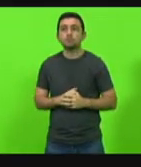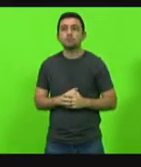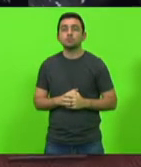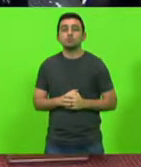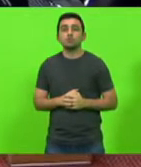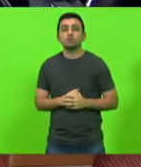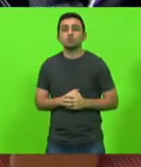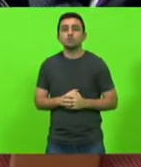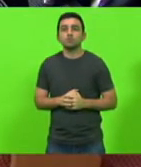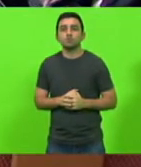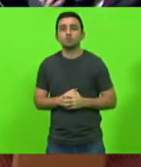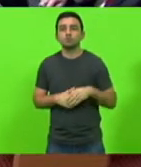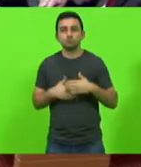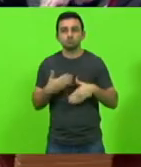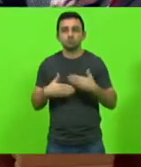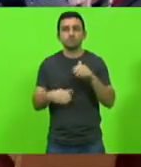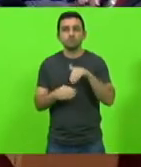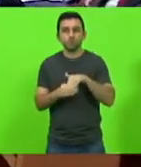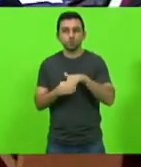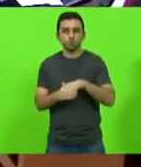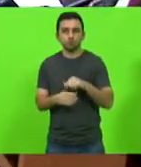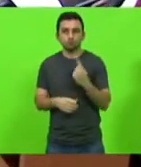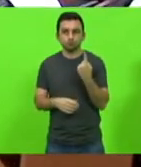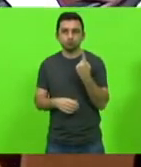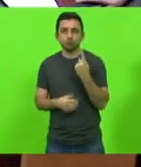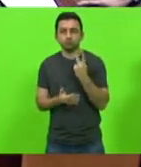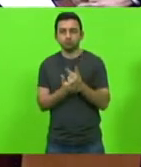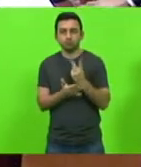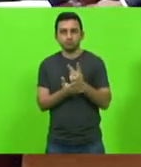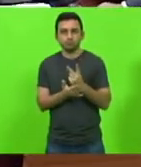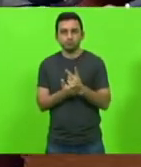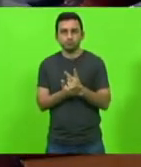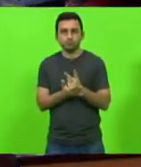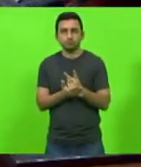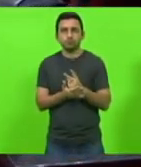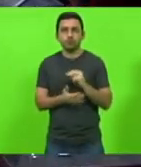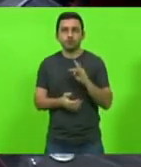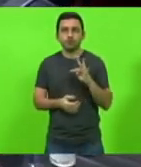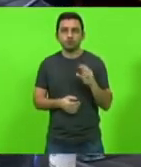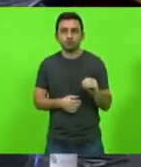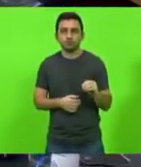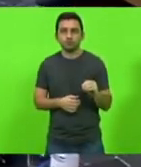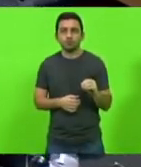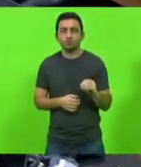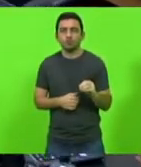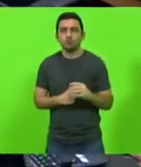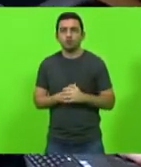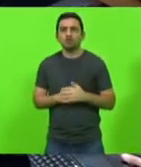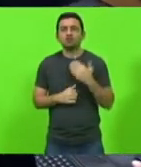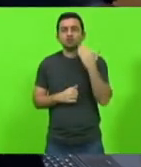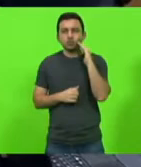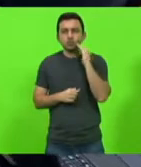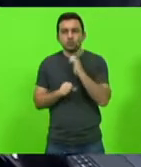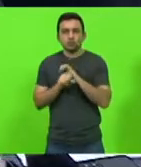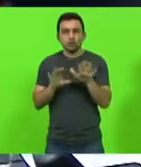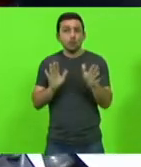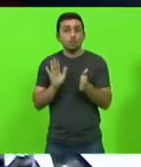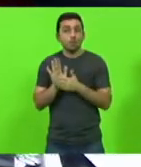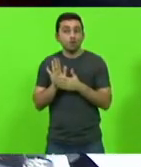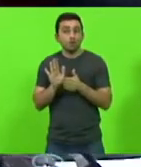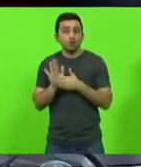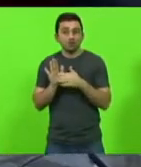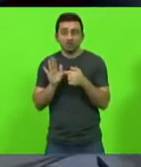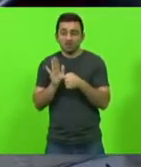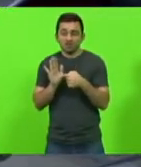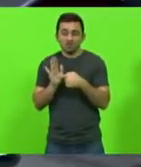nós encaminhamos voto 1 manutenção do voto pelo entendimento de que a proposta não traz nenhuma